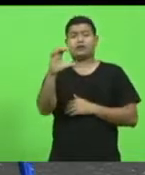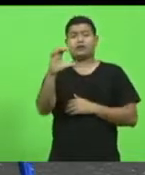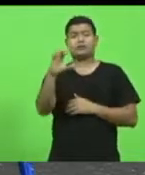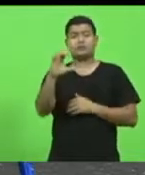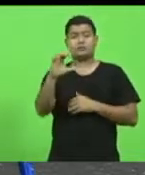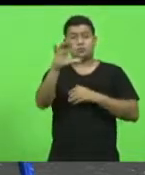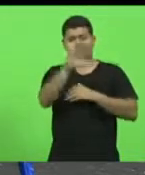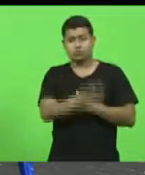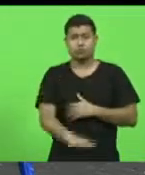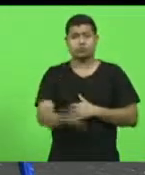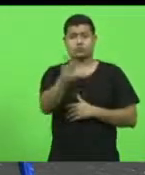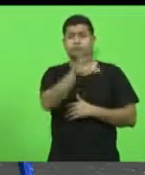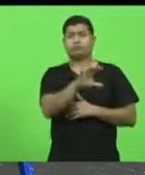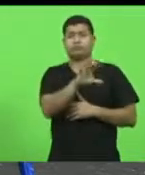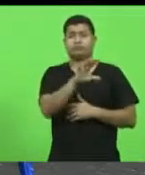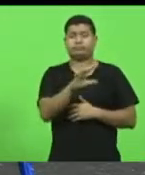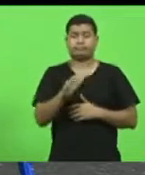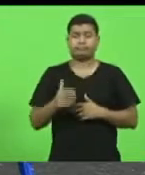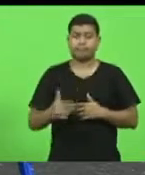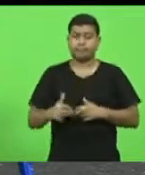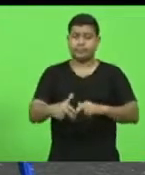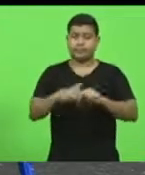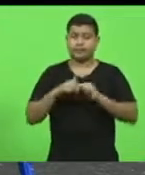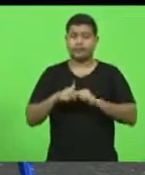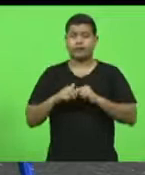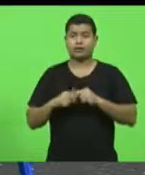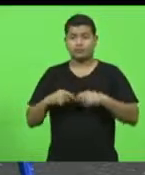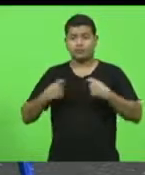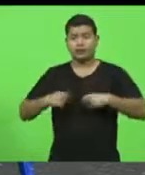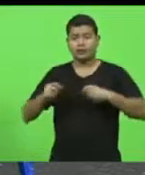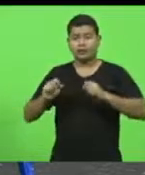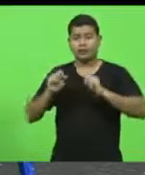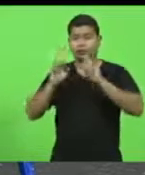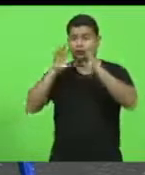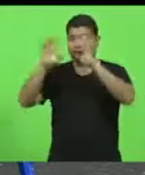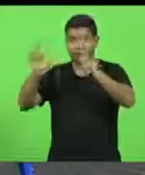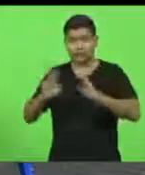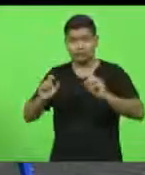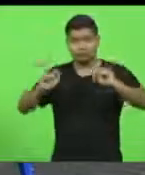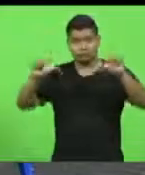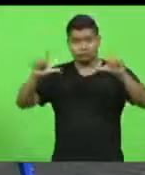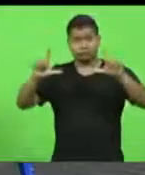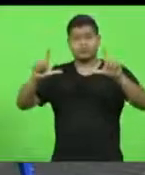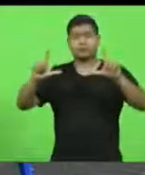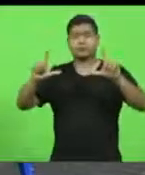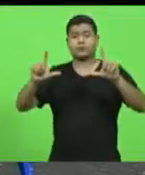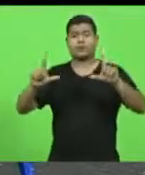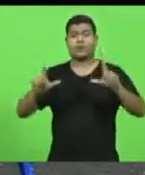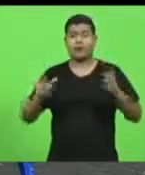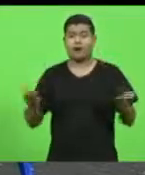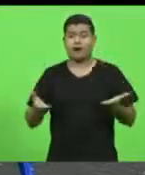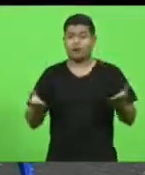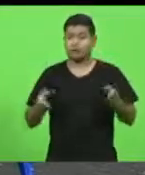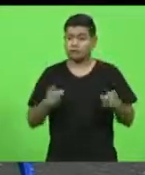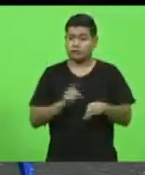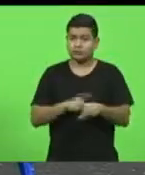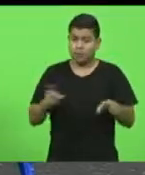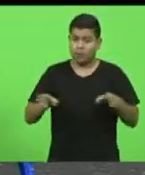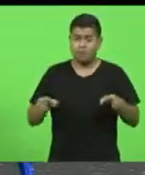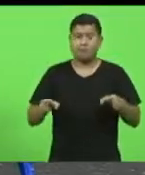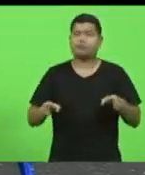Por isso, chamar atenção para esse momento estratégico